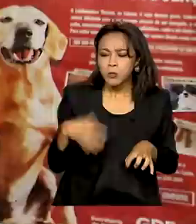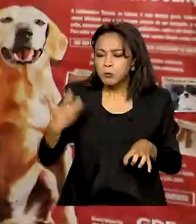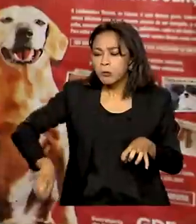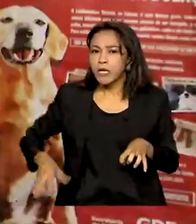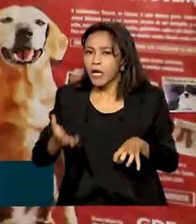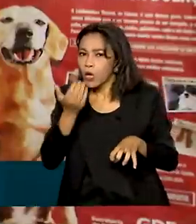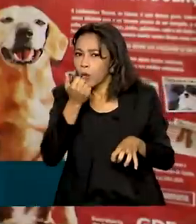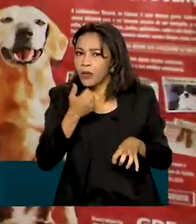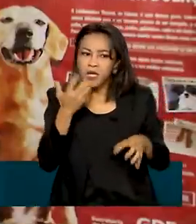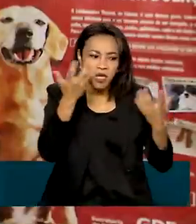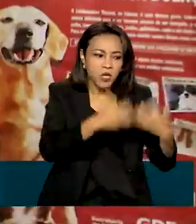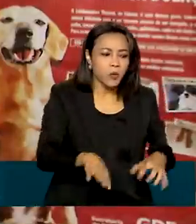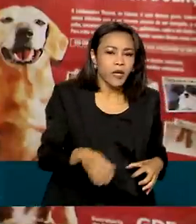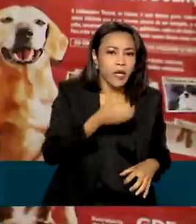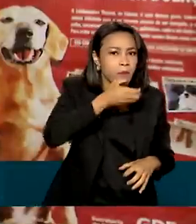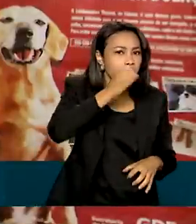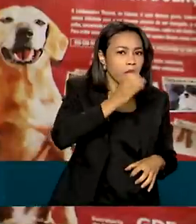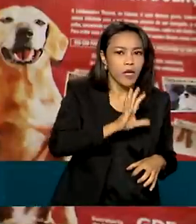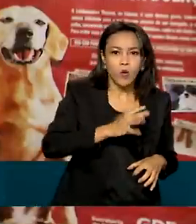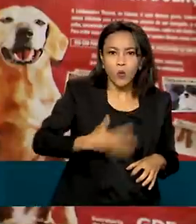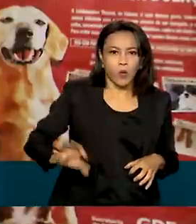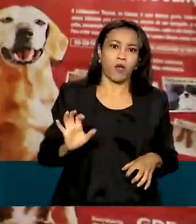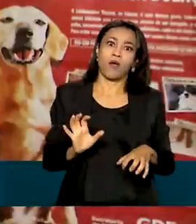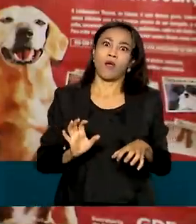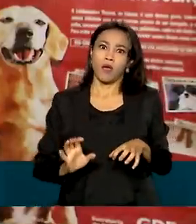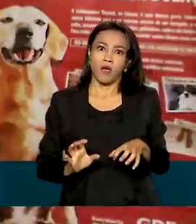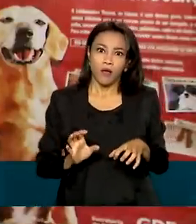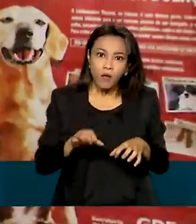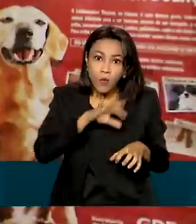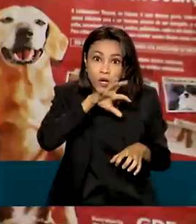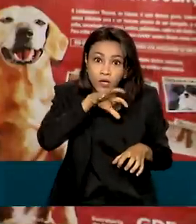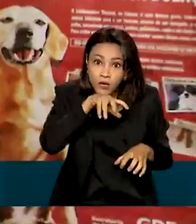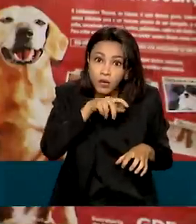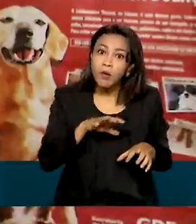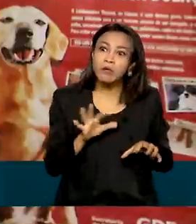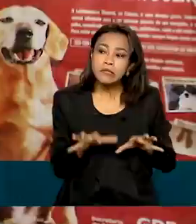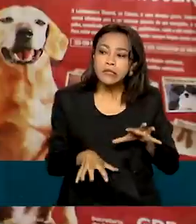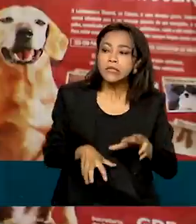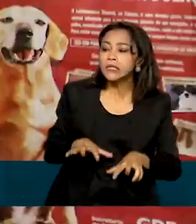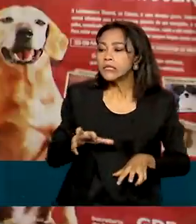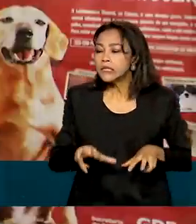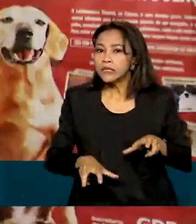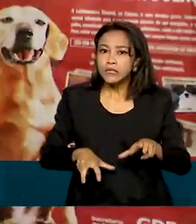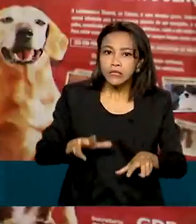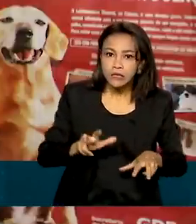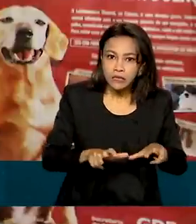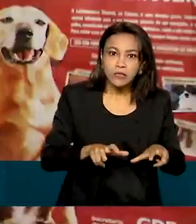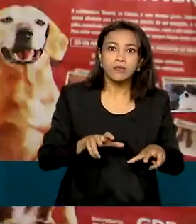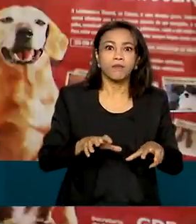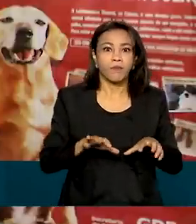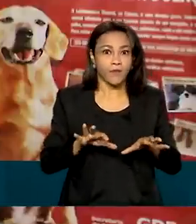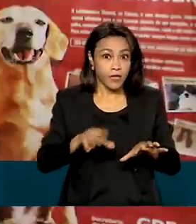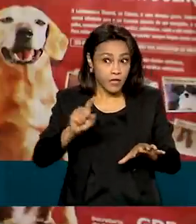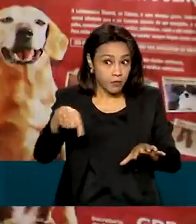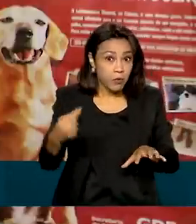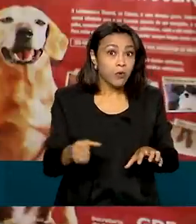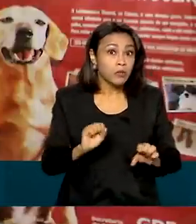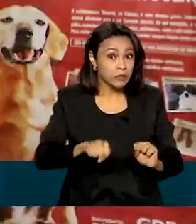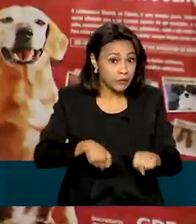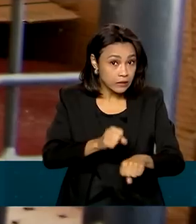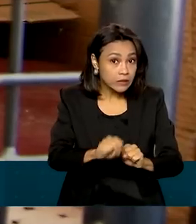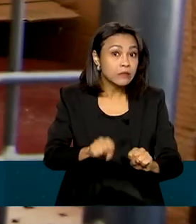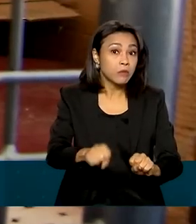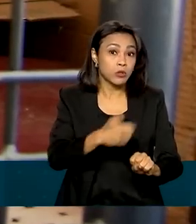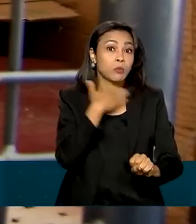porque a musculatura da face está paralisada. Entra em paralisia e posteriormente a